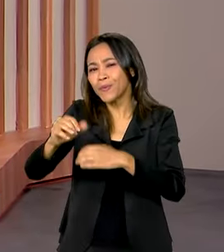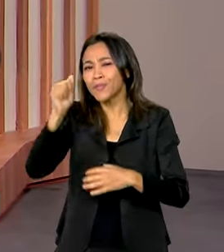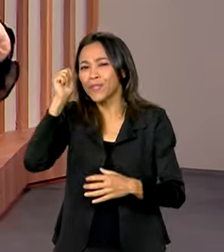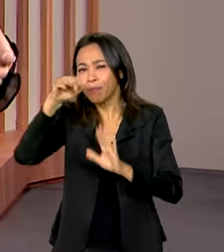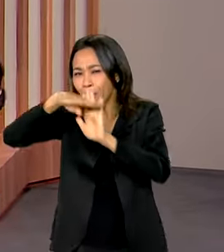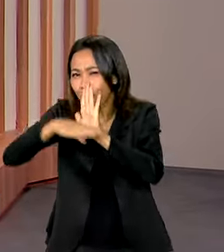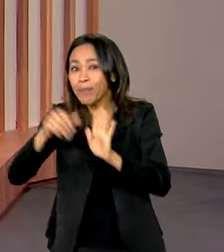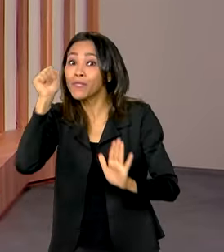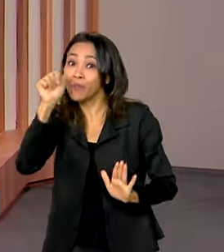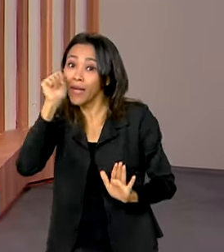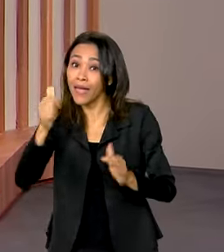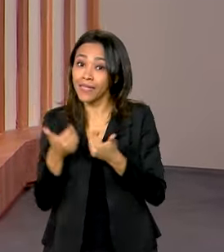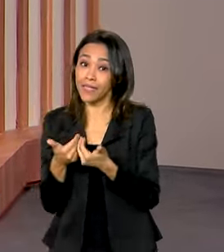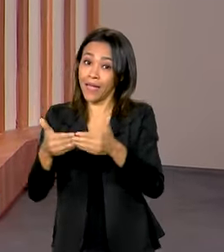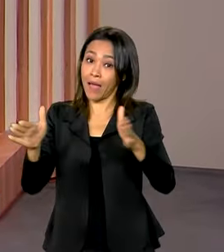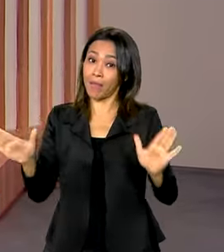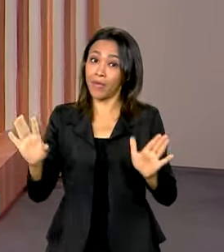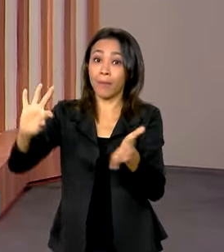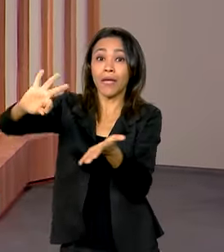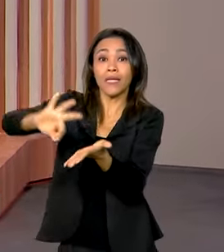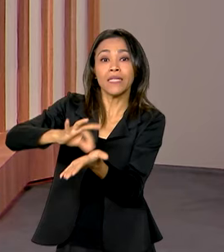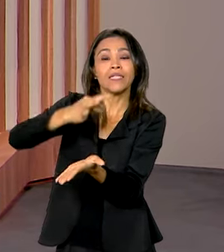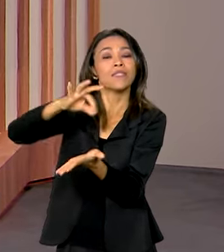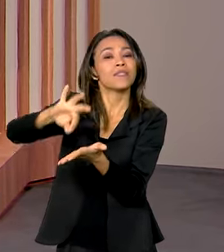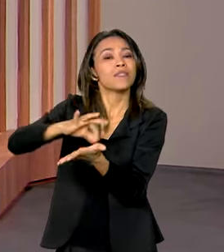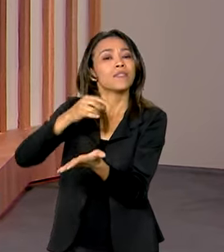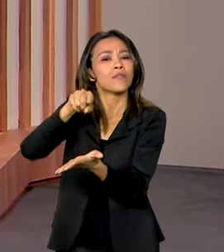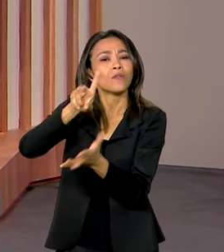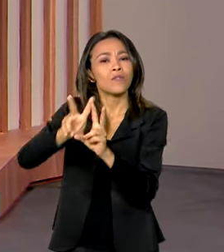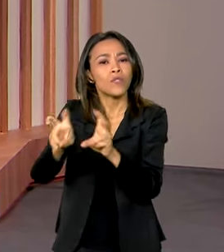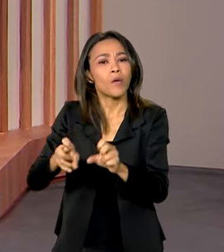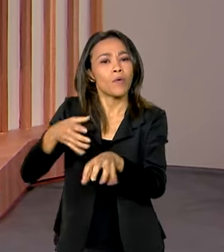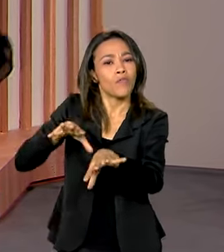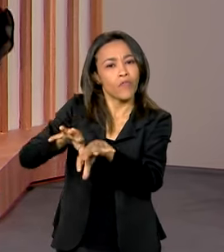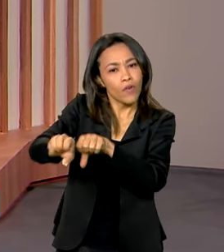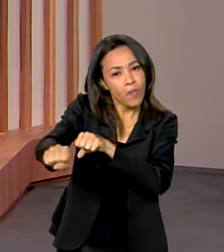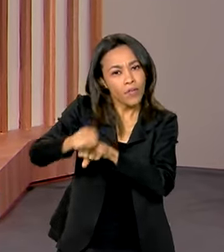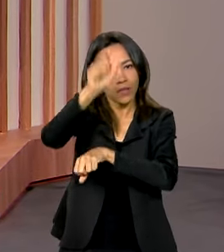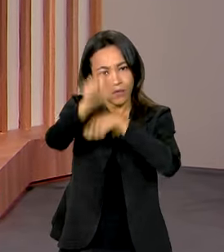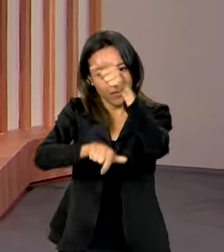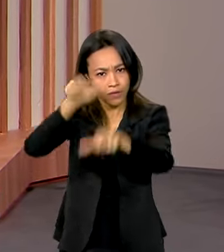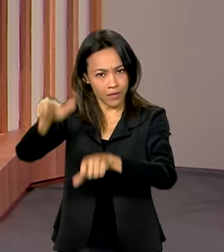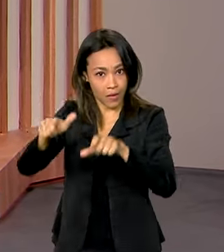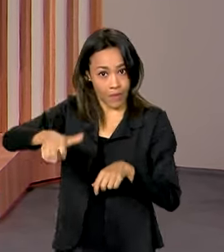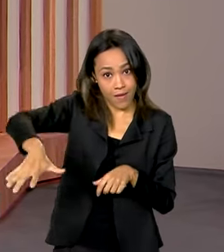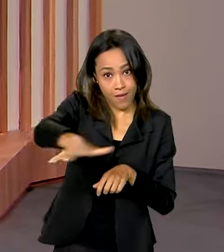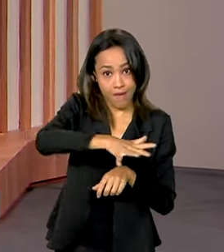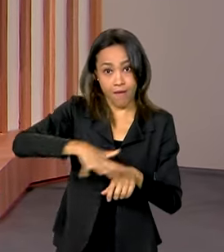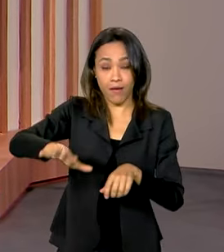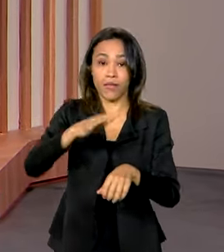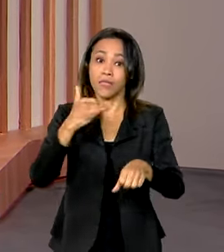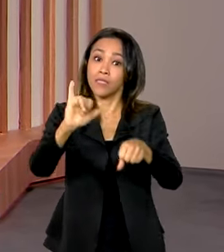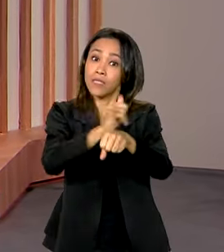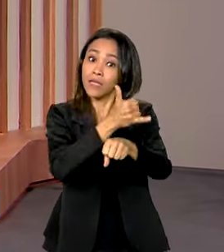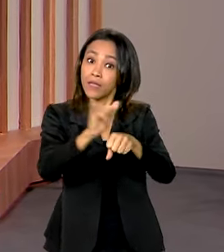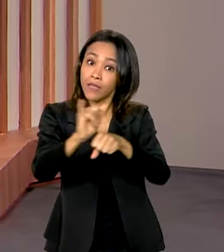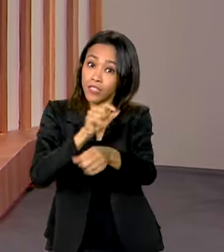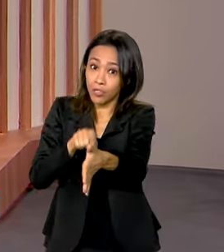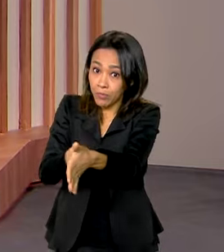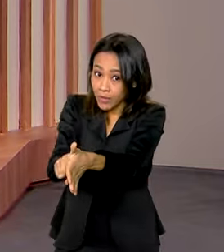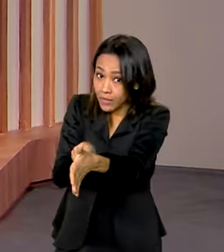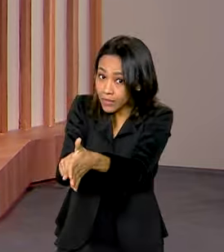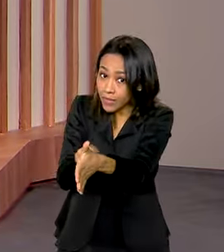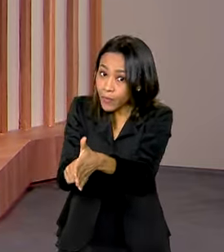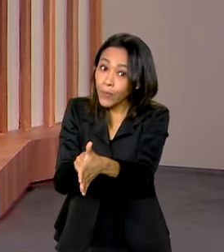e abriu nova chamada para inscrição no programa de formação de recursos humanos em áreas estratégicas de pesquisador na empresa.